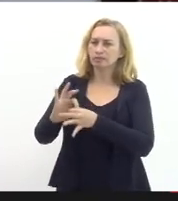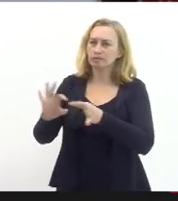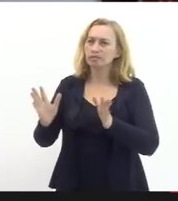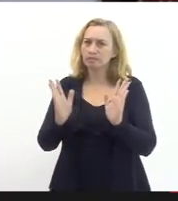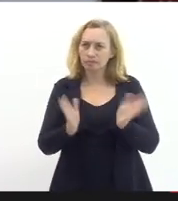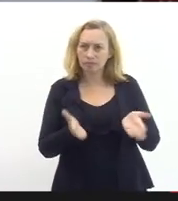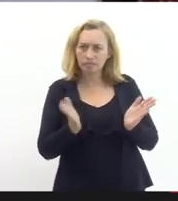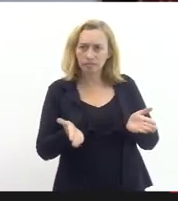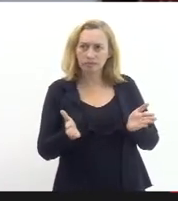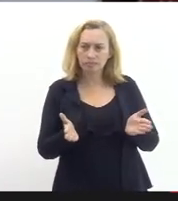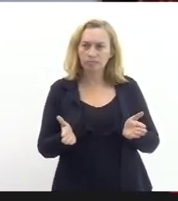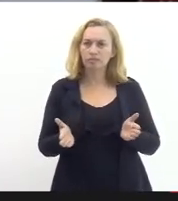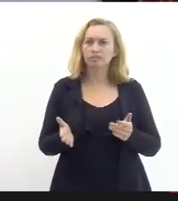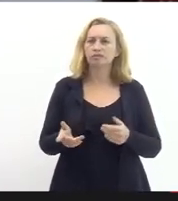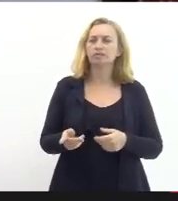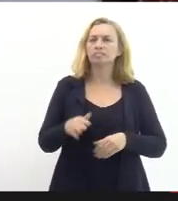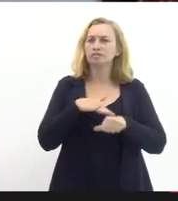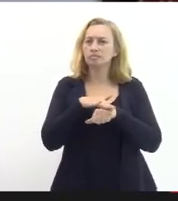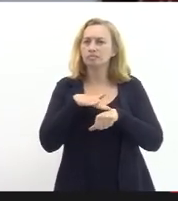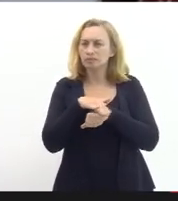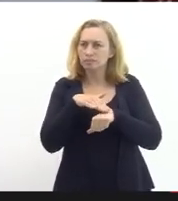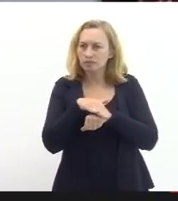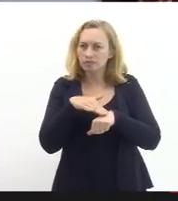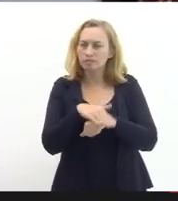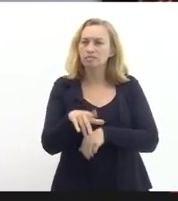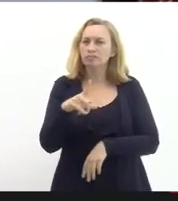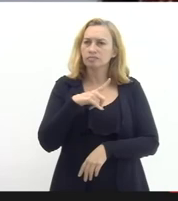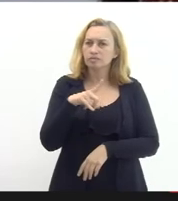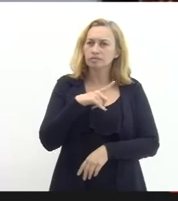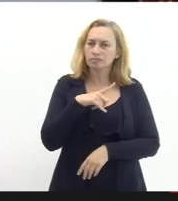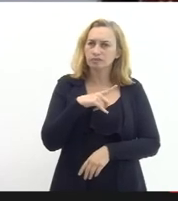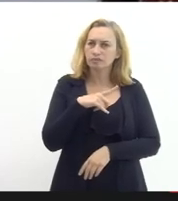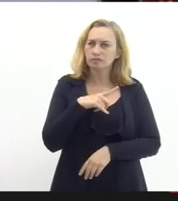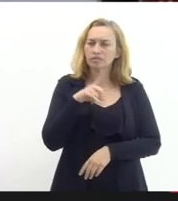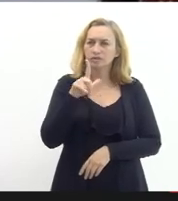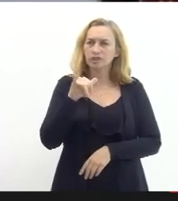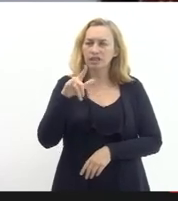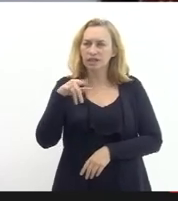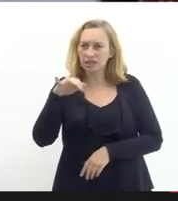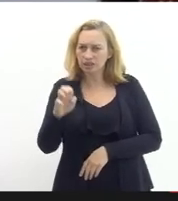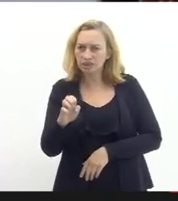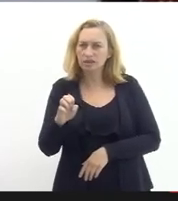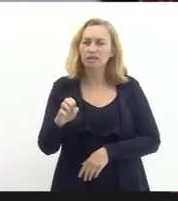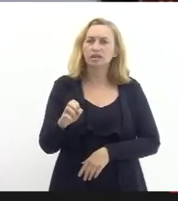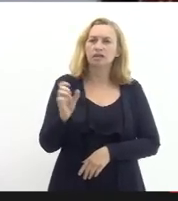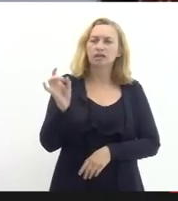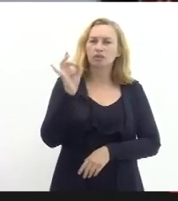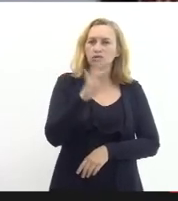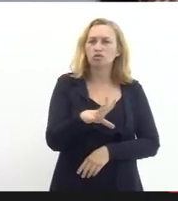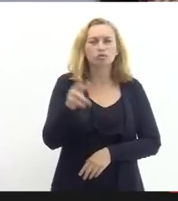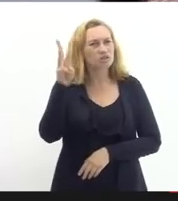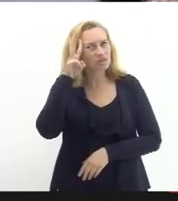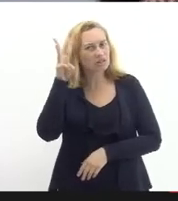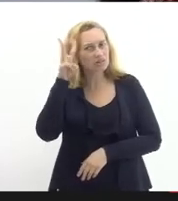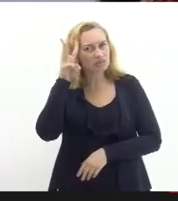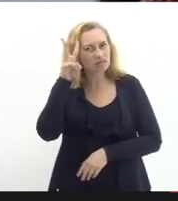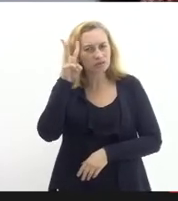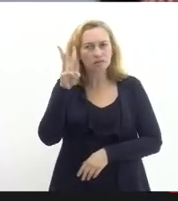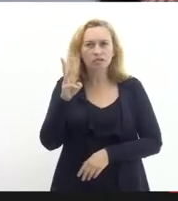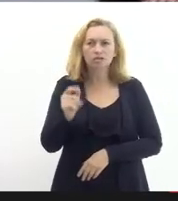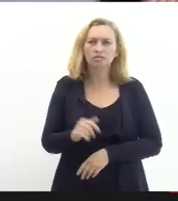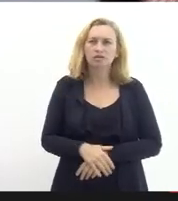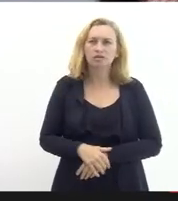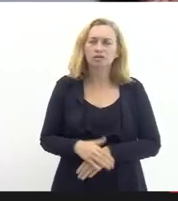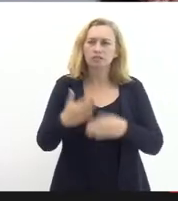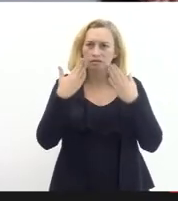sinalização positiva nessa conversa que tivemos com Liliane na última terça-feira nós optamos